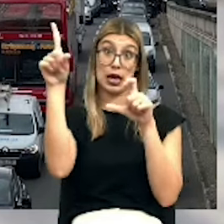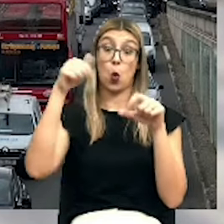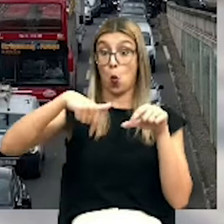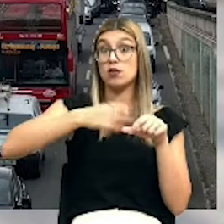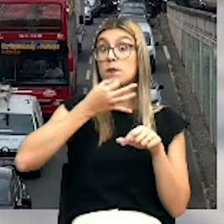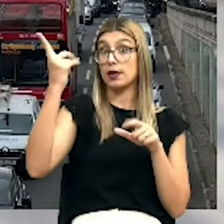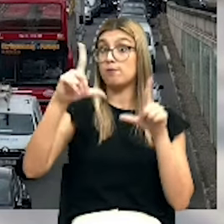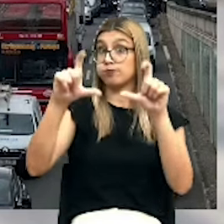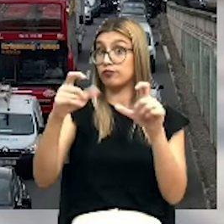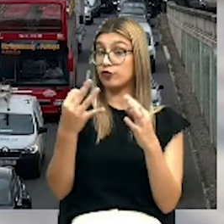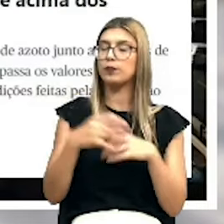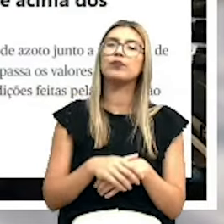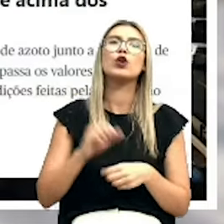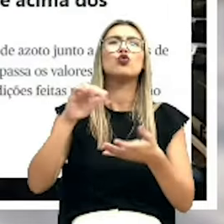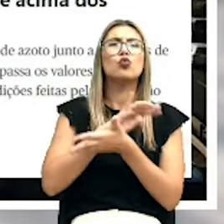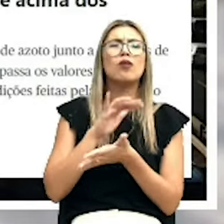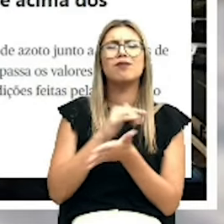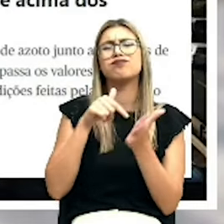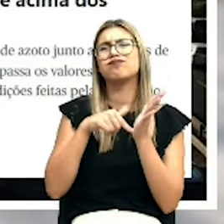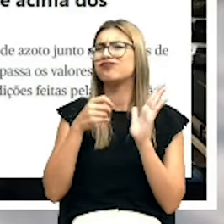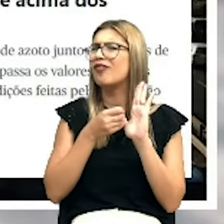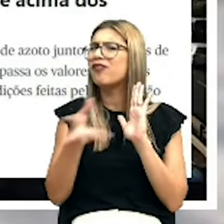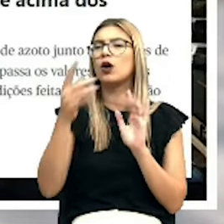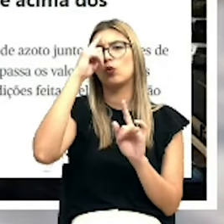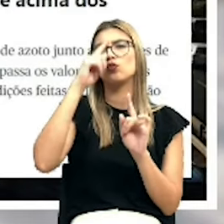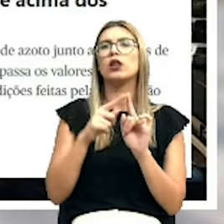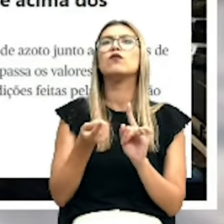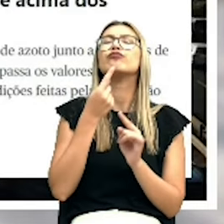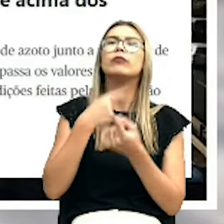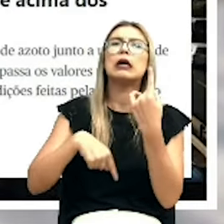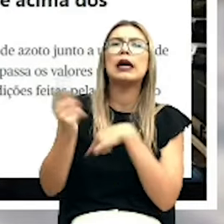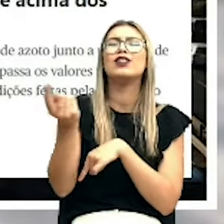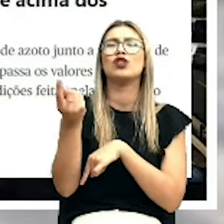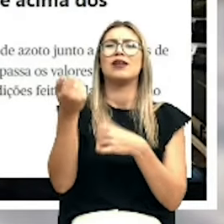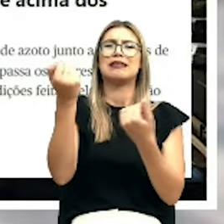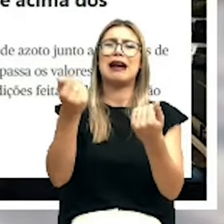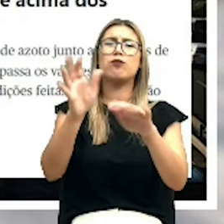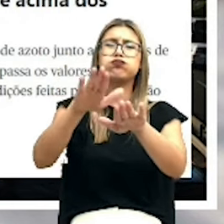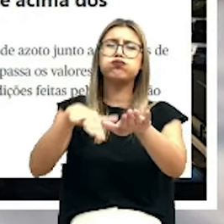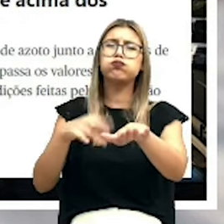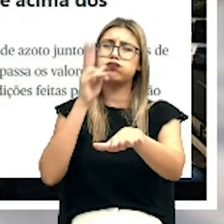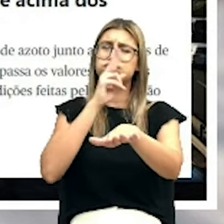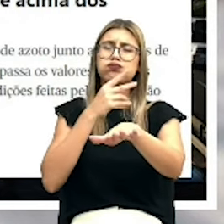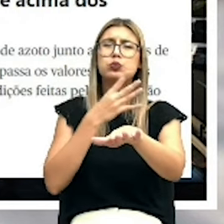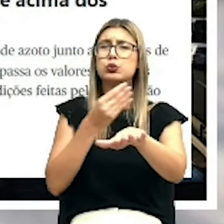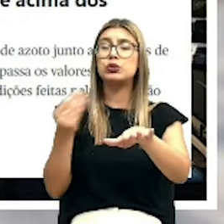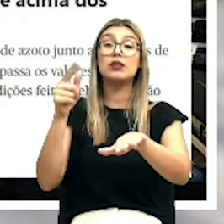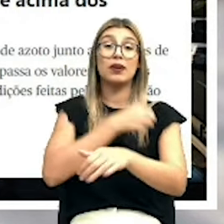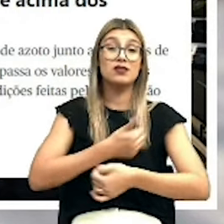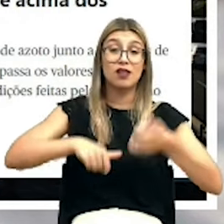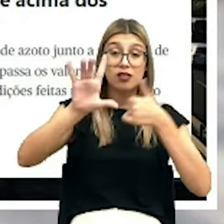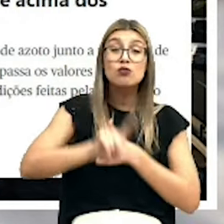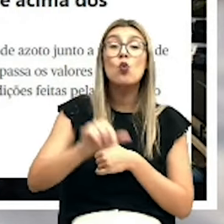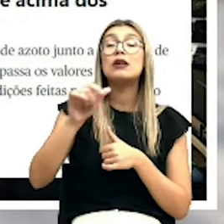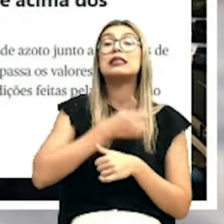Na imprensa não param de surgir notícias a denunciar o excesso de poluição, o excesso de carros que tornam Lisboa uma das cidades mais stressantes para conduzir,